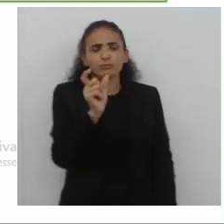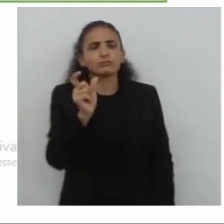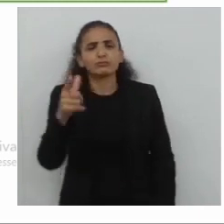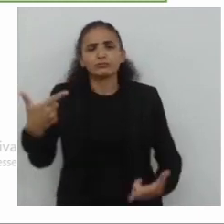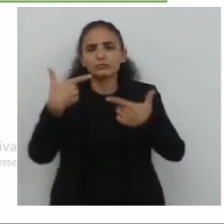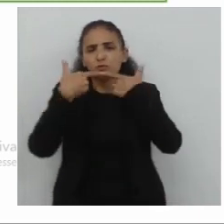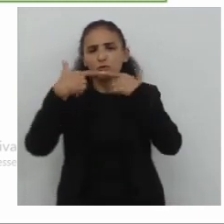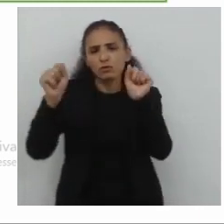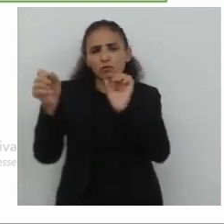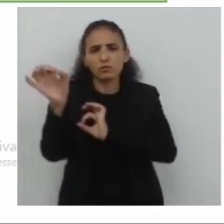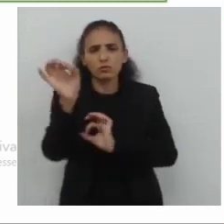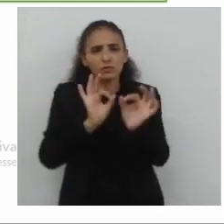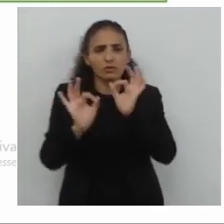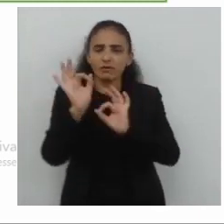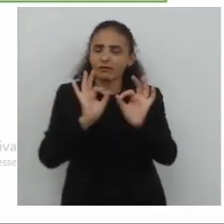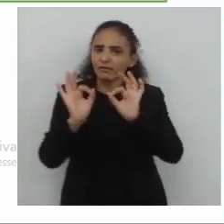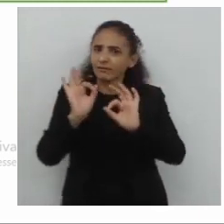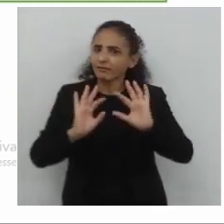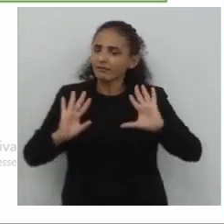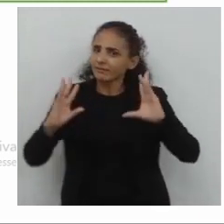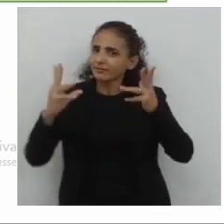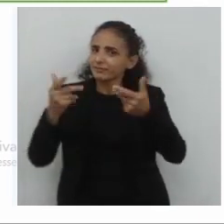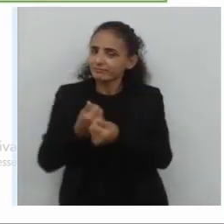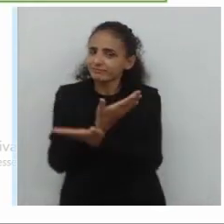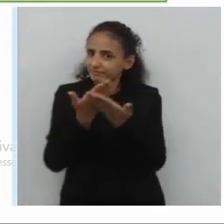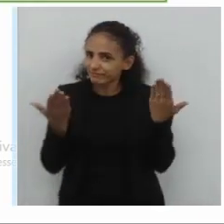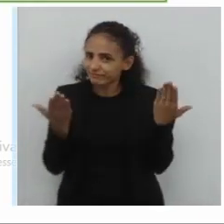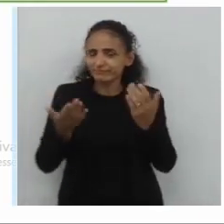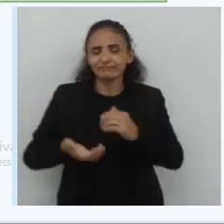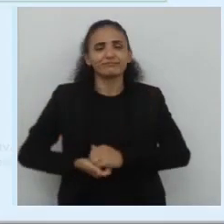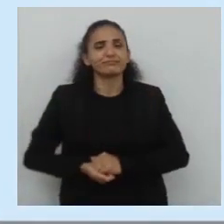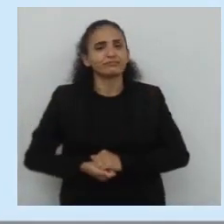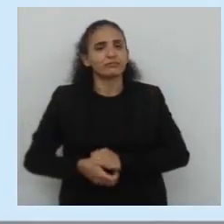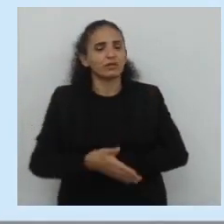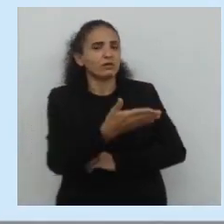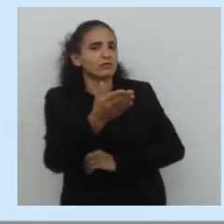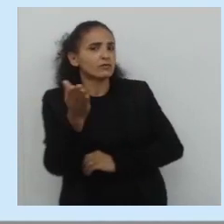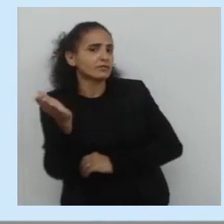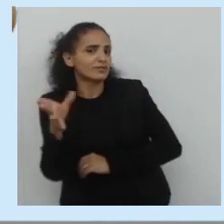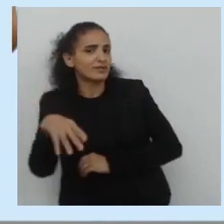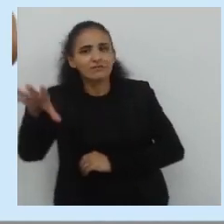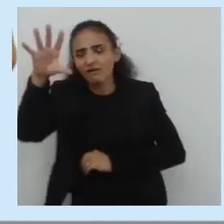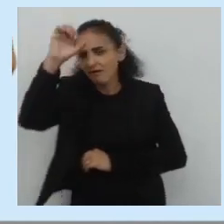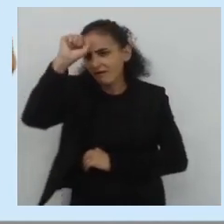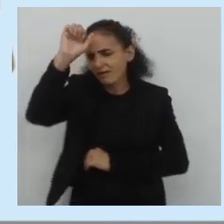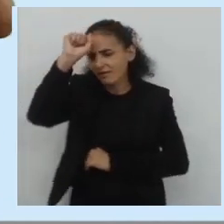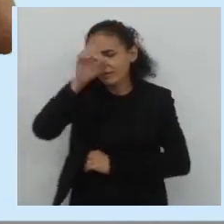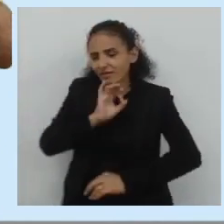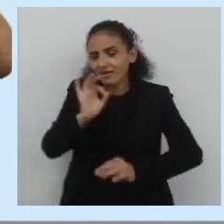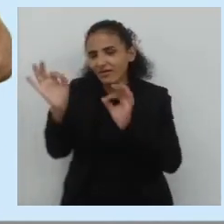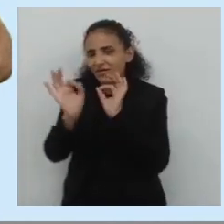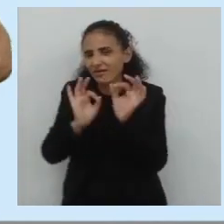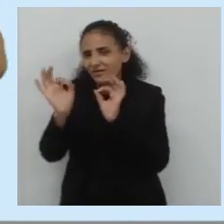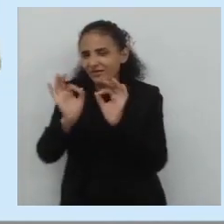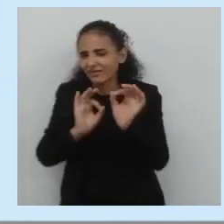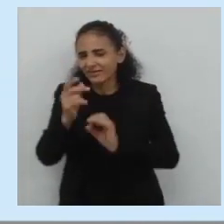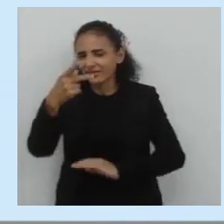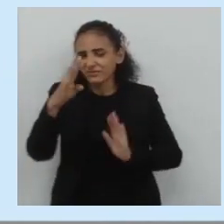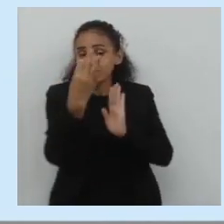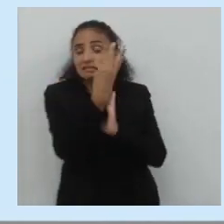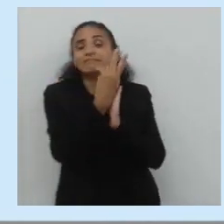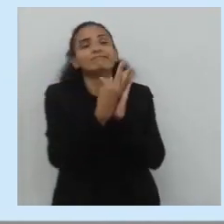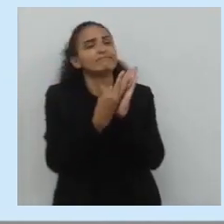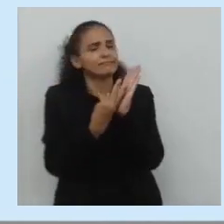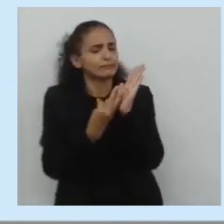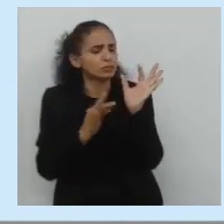linguísticas, organizando-as. Então, vejam só, vocês vão aprender a organizar o